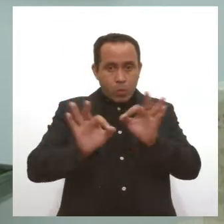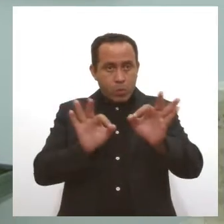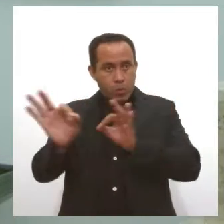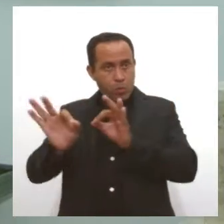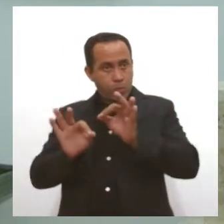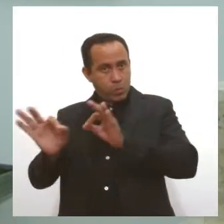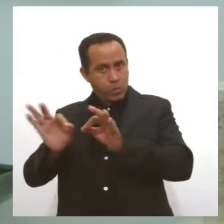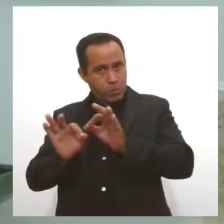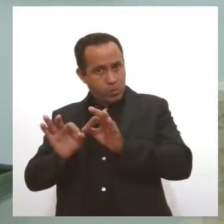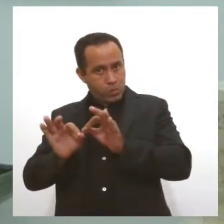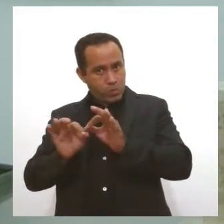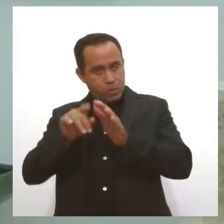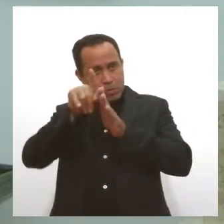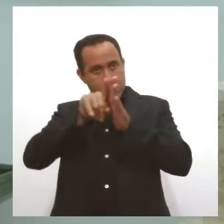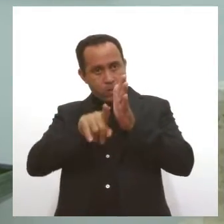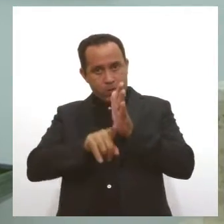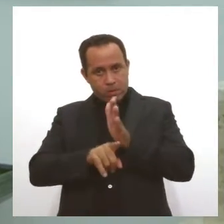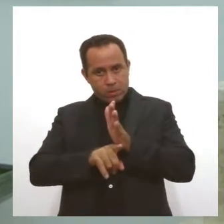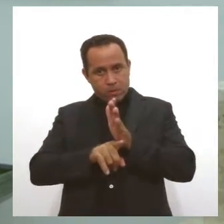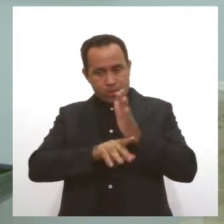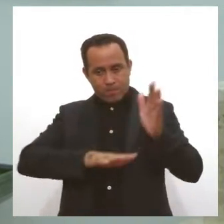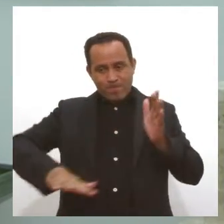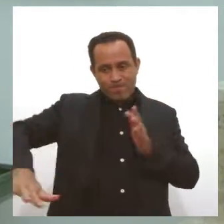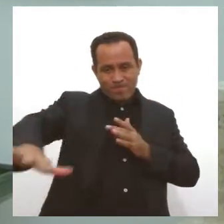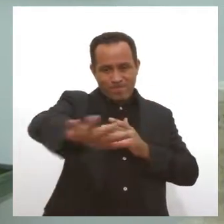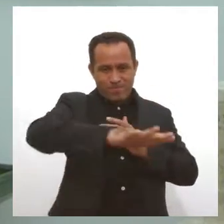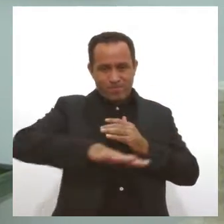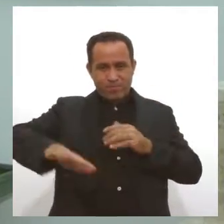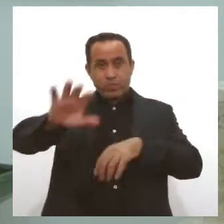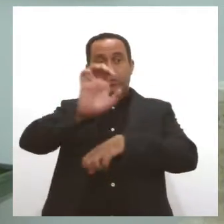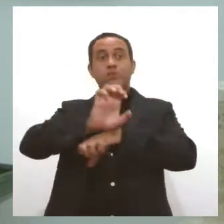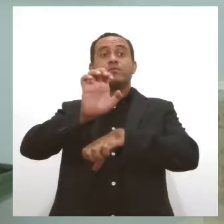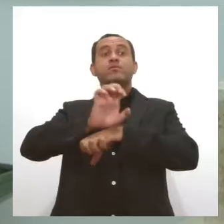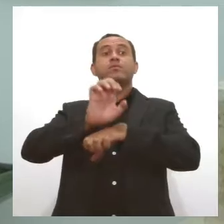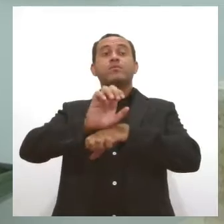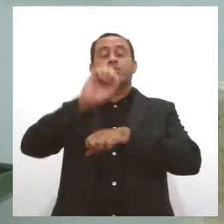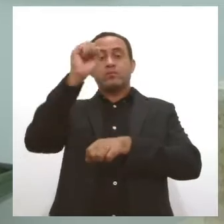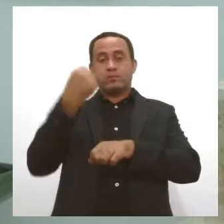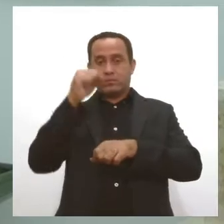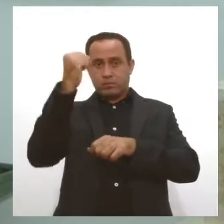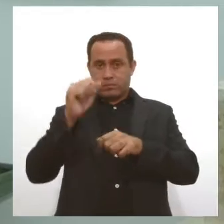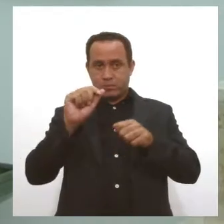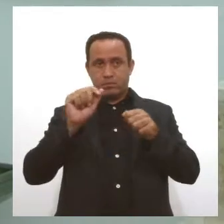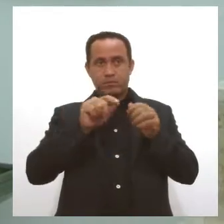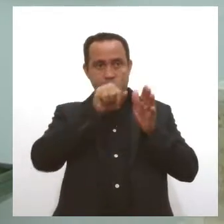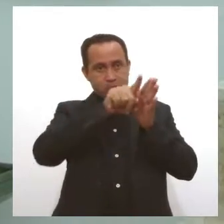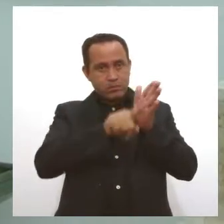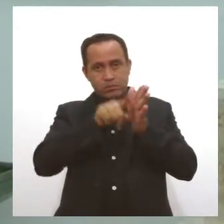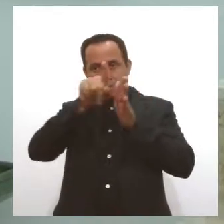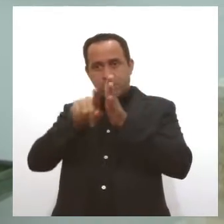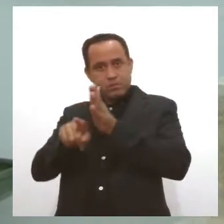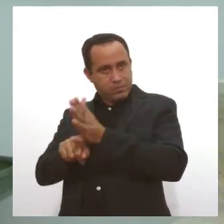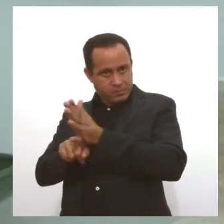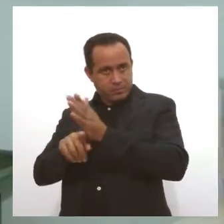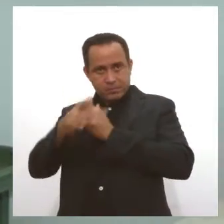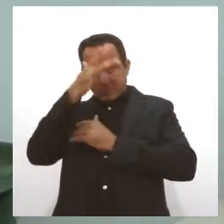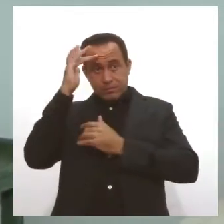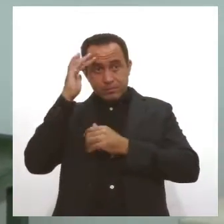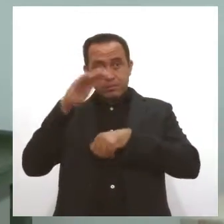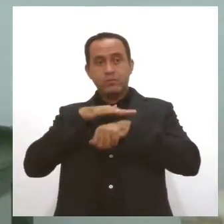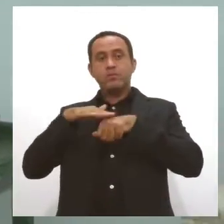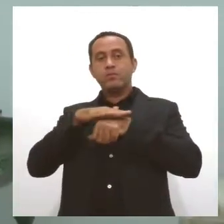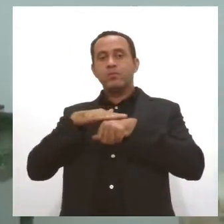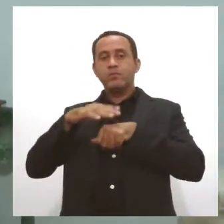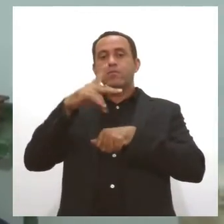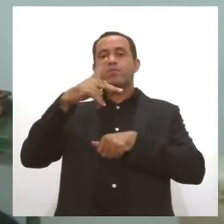coleta do Censo Demográfico 2021 aqui no Estado de Sergipe. E para falar um pouco sobre esse assunto, eu converso agora com Poliana